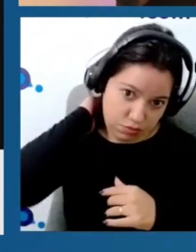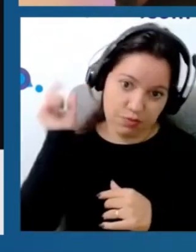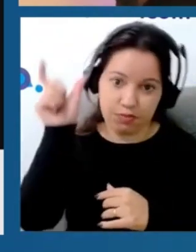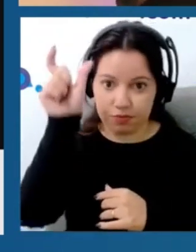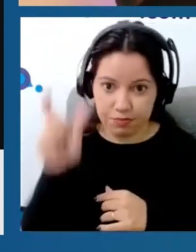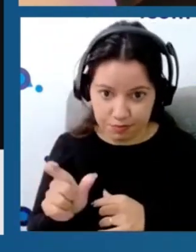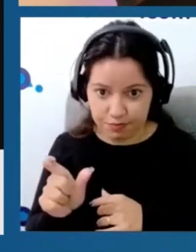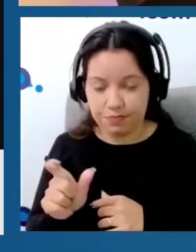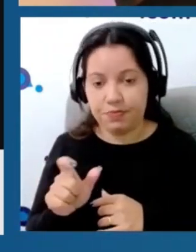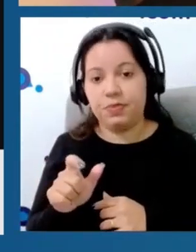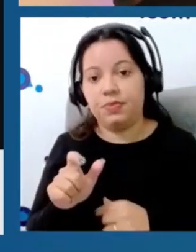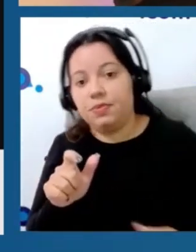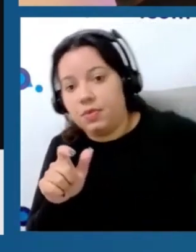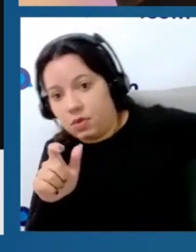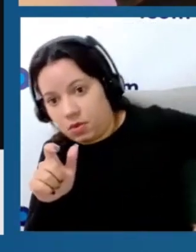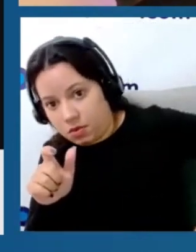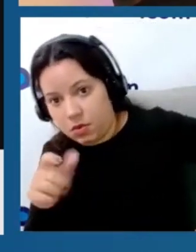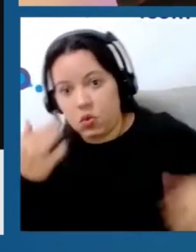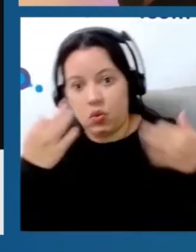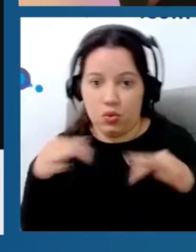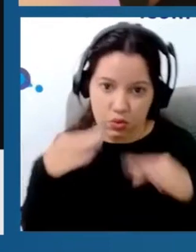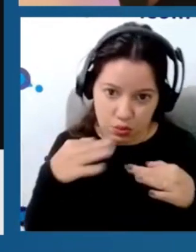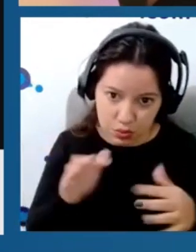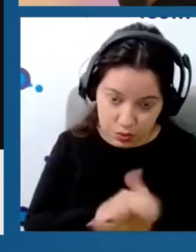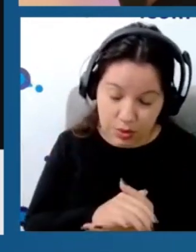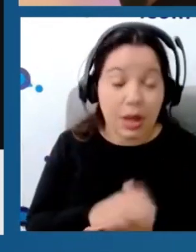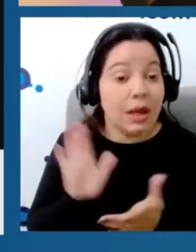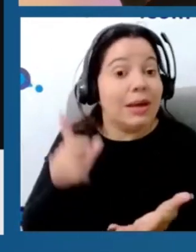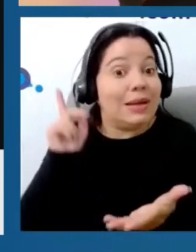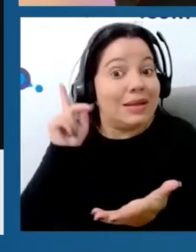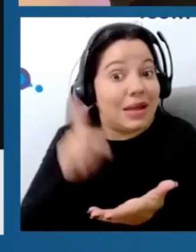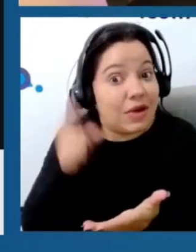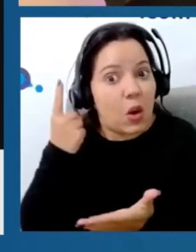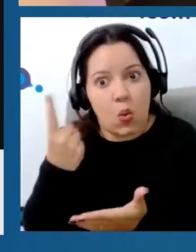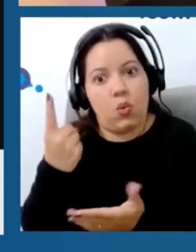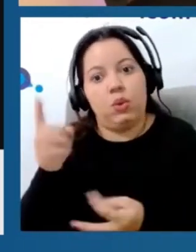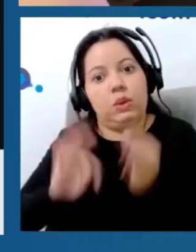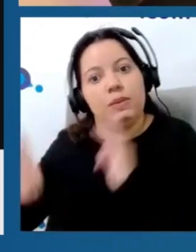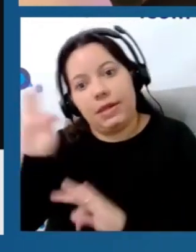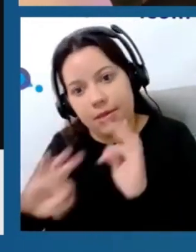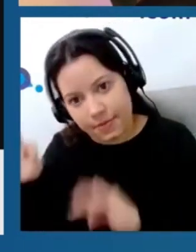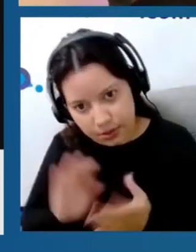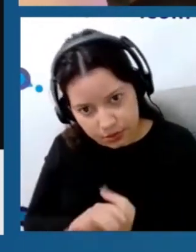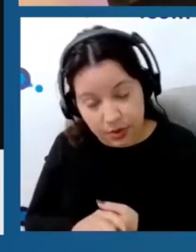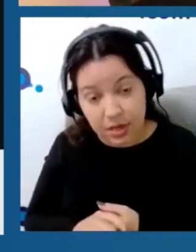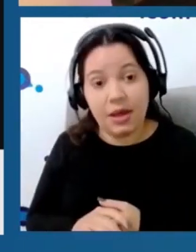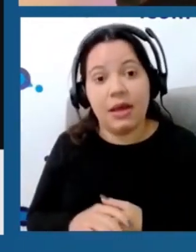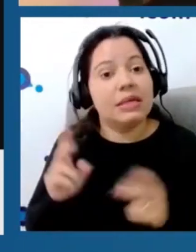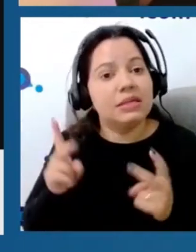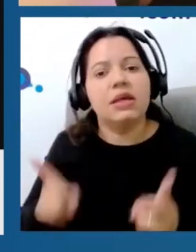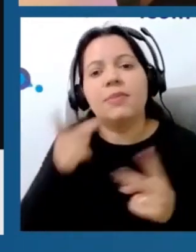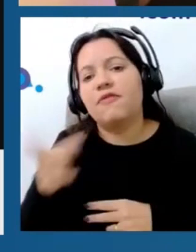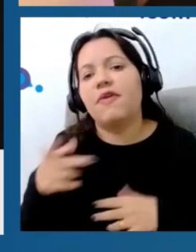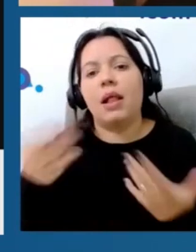lombar e cervical, quando, na verdade, essa é a única intervenção. Então, a coisa que a gente não menciona, a gente sempre diz assim, olha,